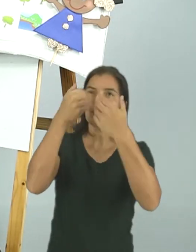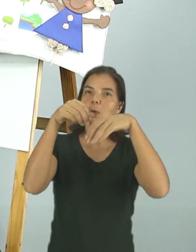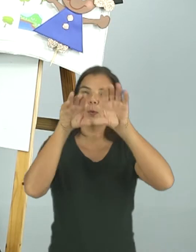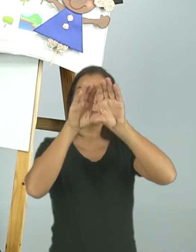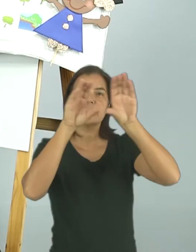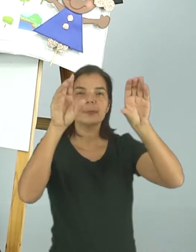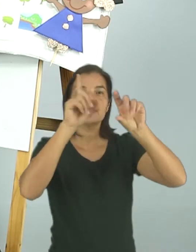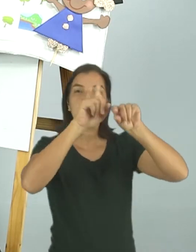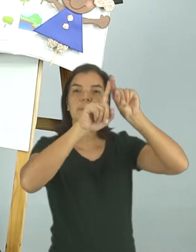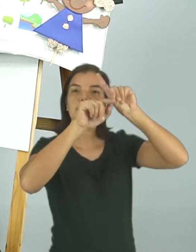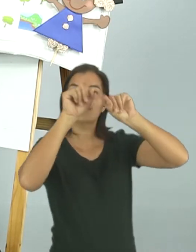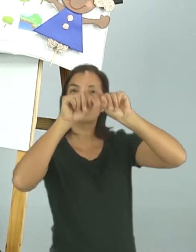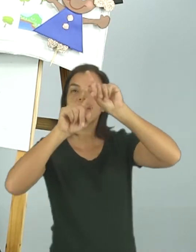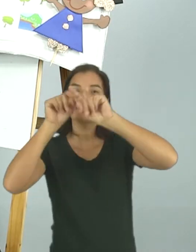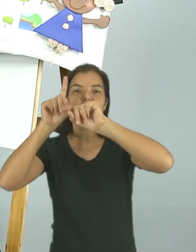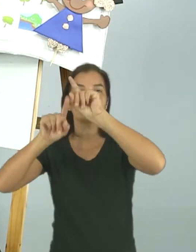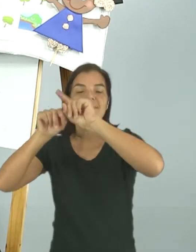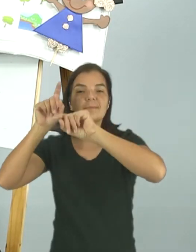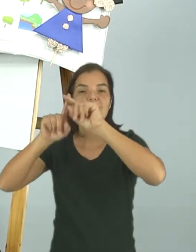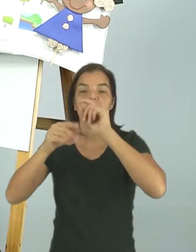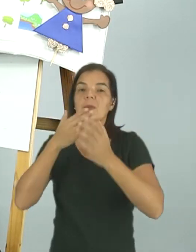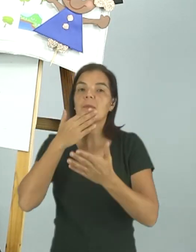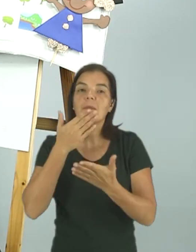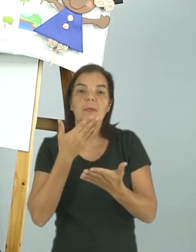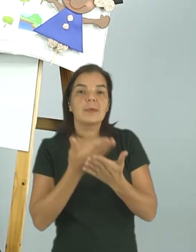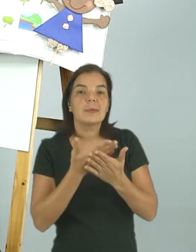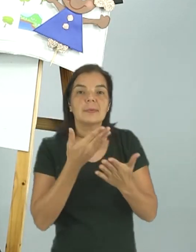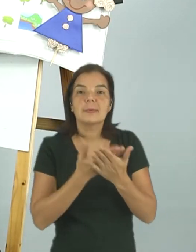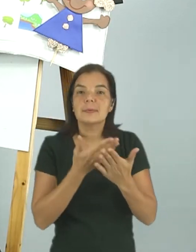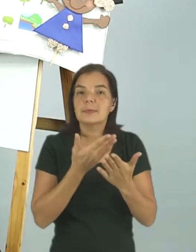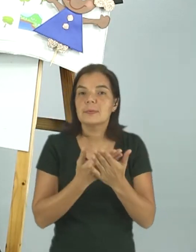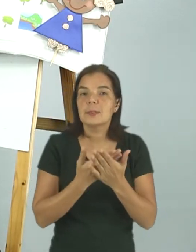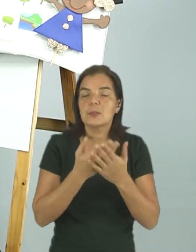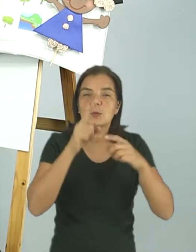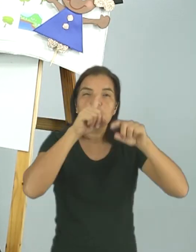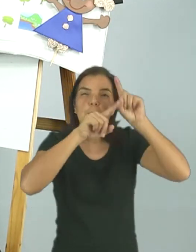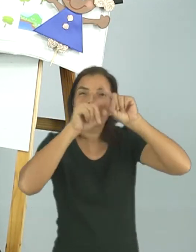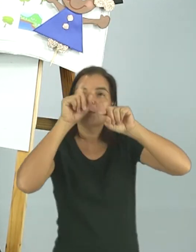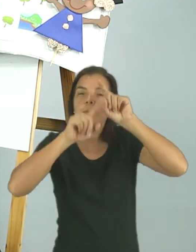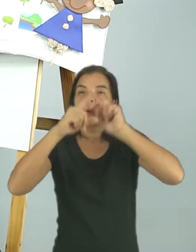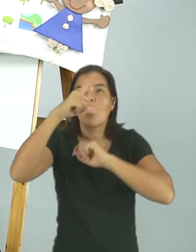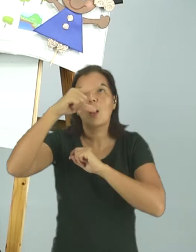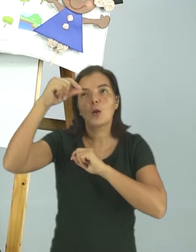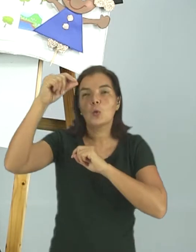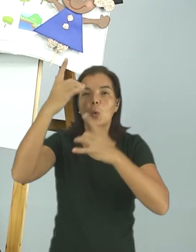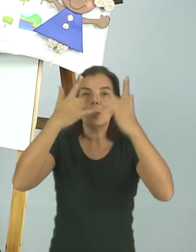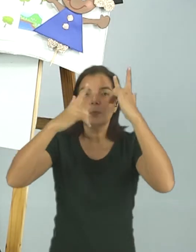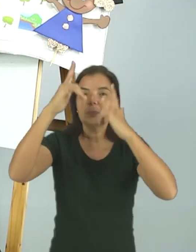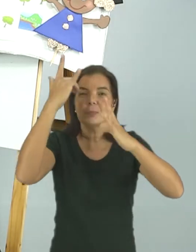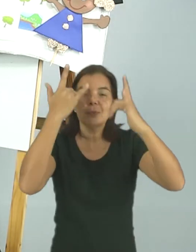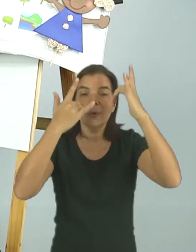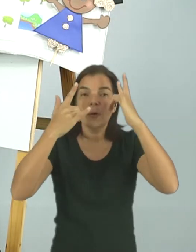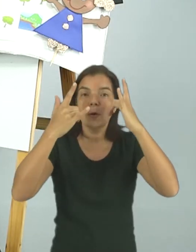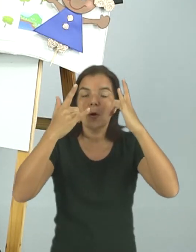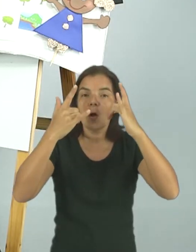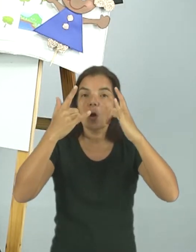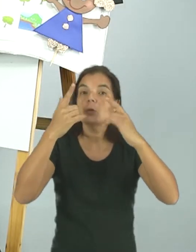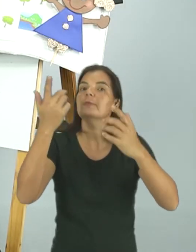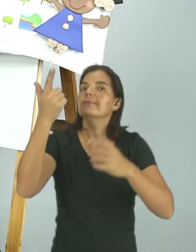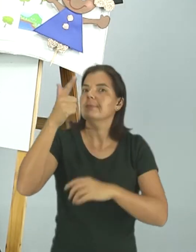céu, as estrelas. Ela ficava admirada olhando o céu estrelado. A lua brilhante foi quando